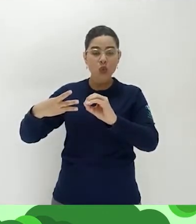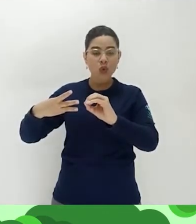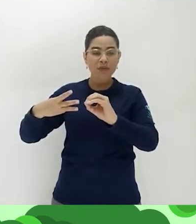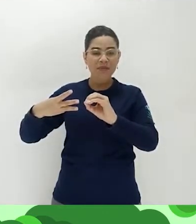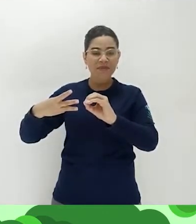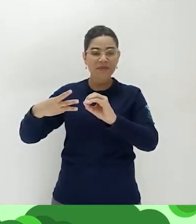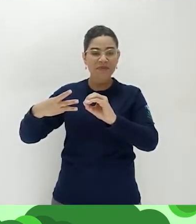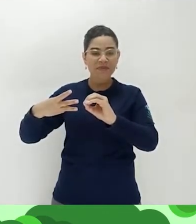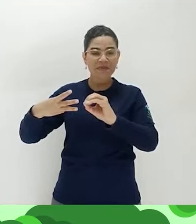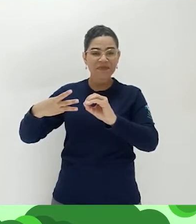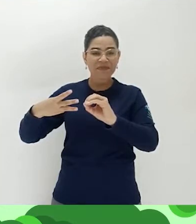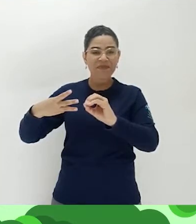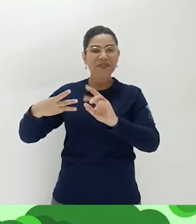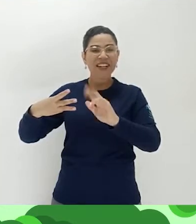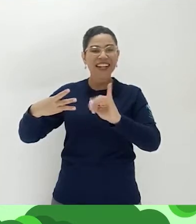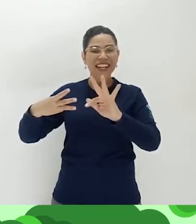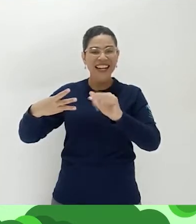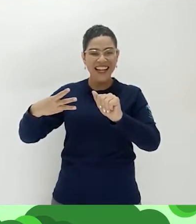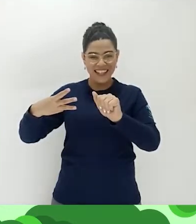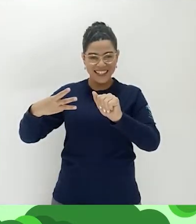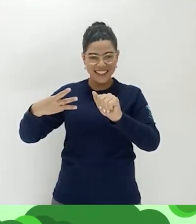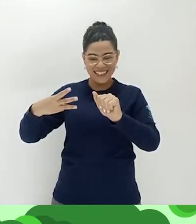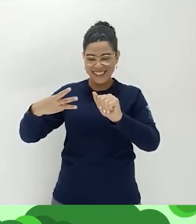-R-A